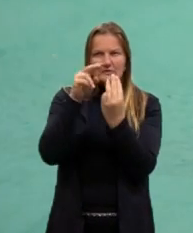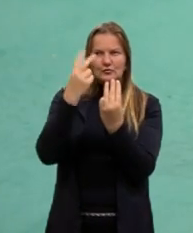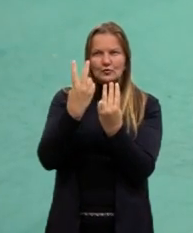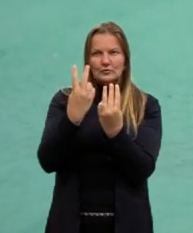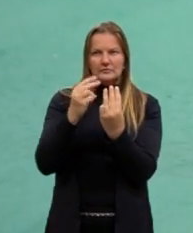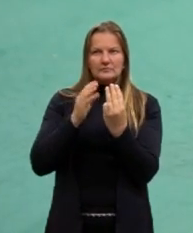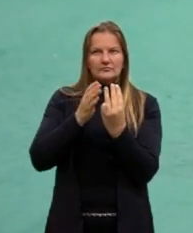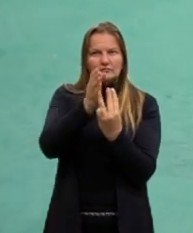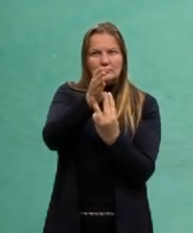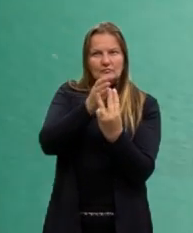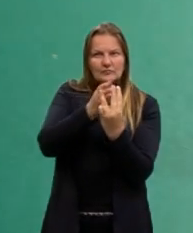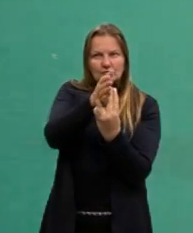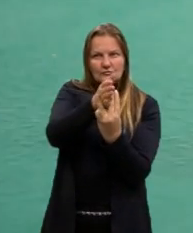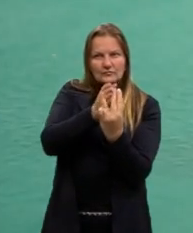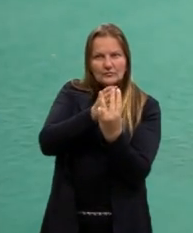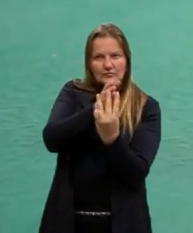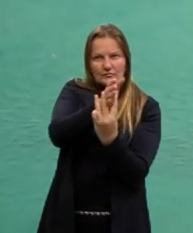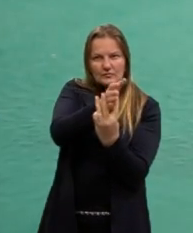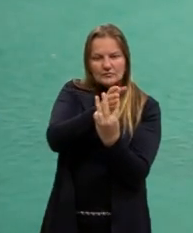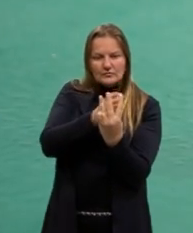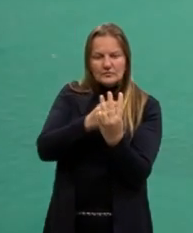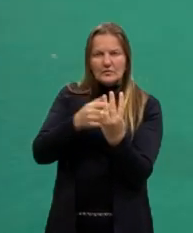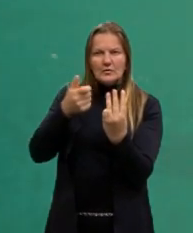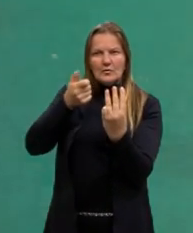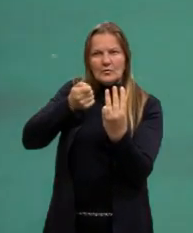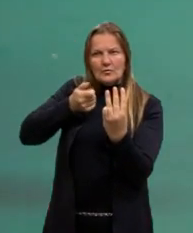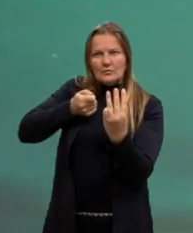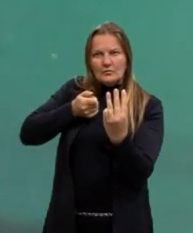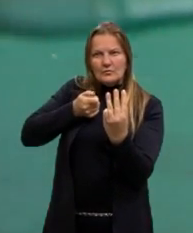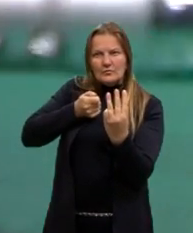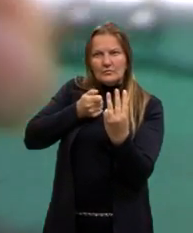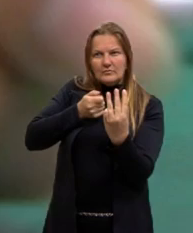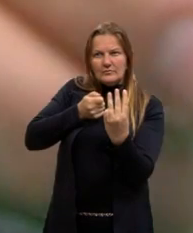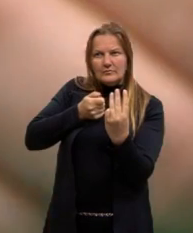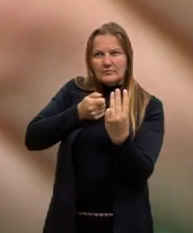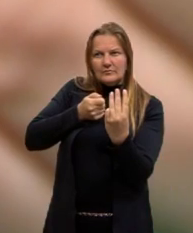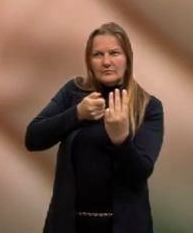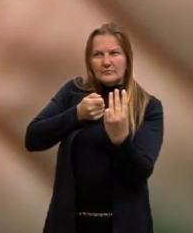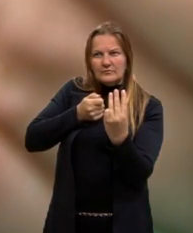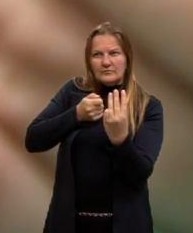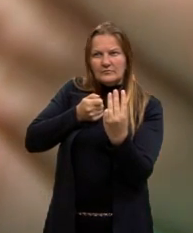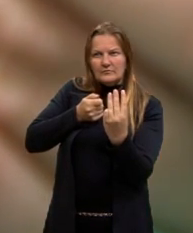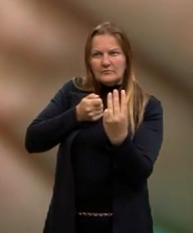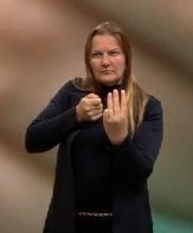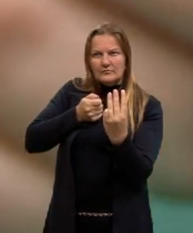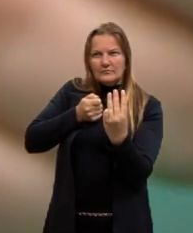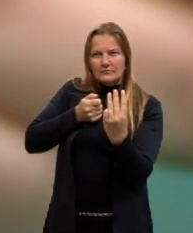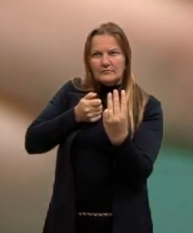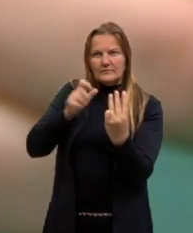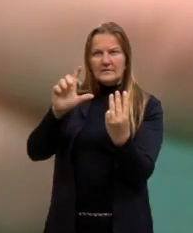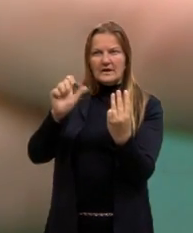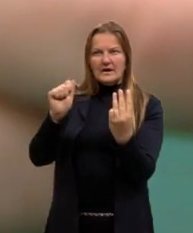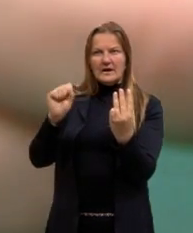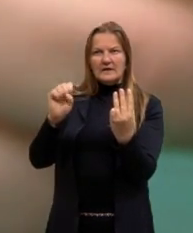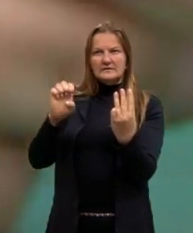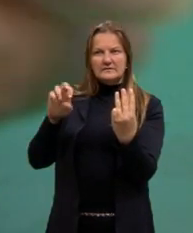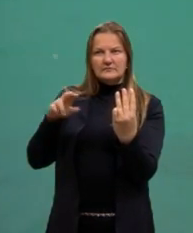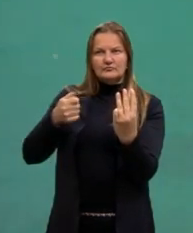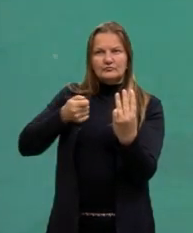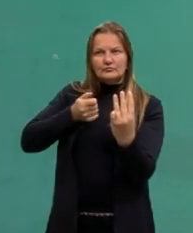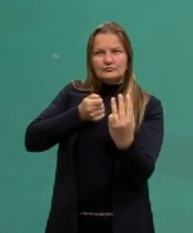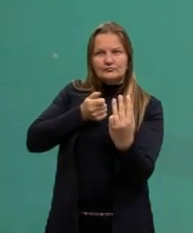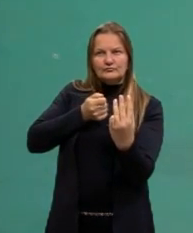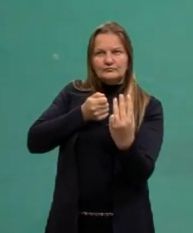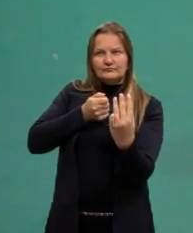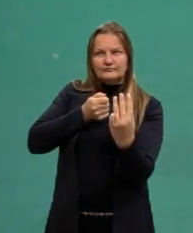buraquinhos. Aí você vai pegar, né? O seu laser, certo? Aqui eu tenho um modelinho, ó, bem simplesinho. Bem baratinhos.